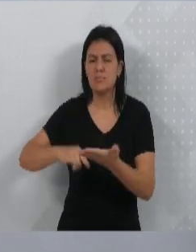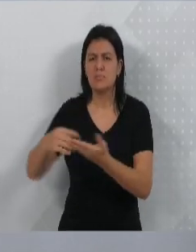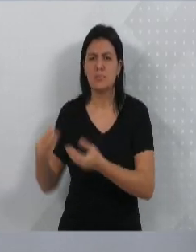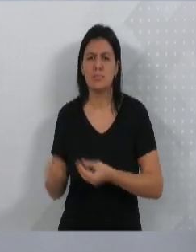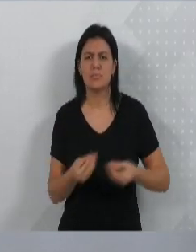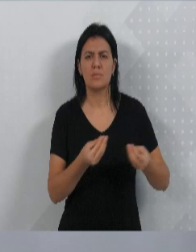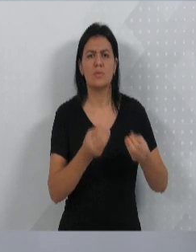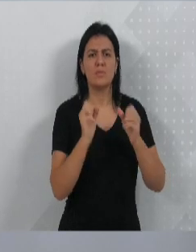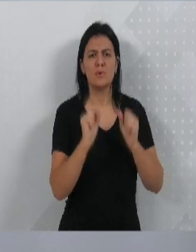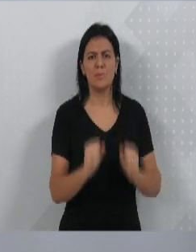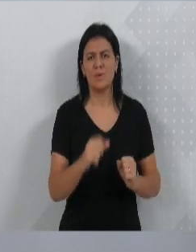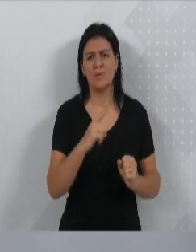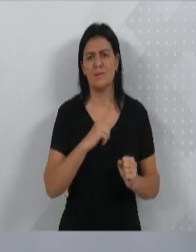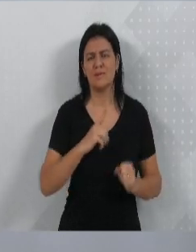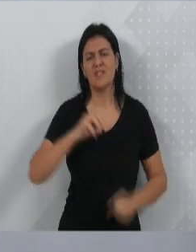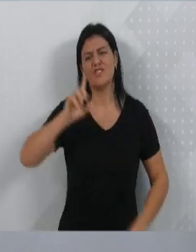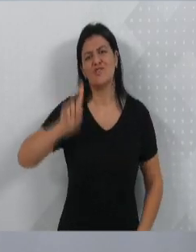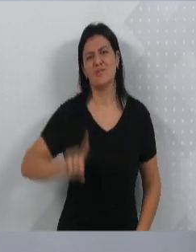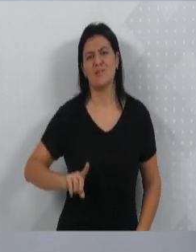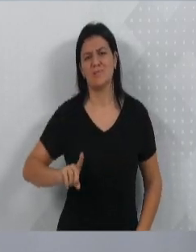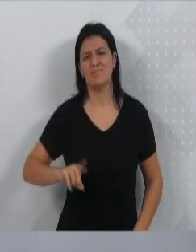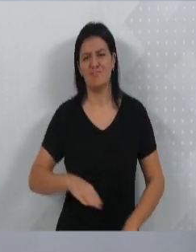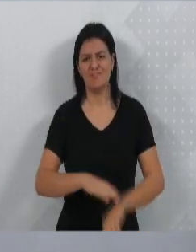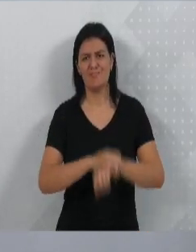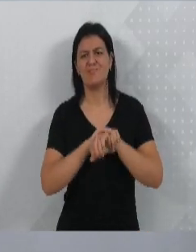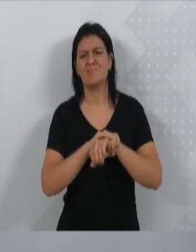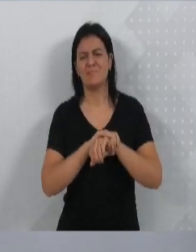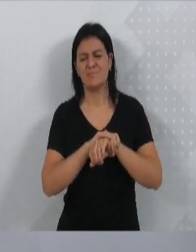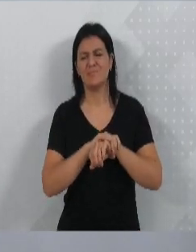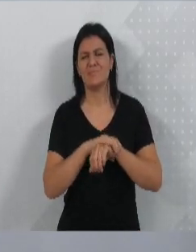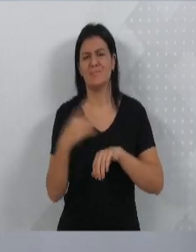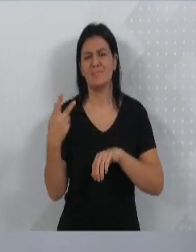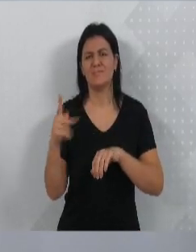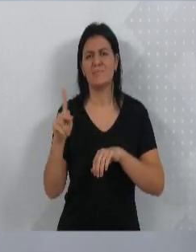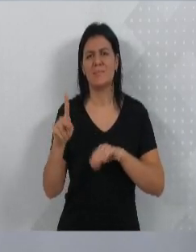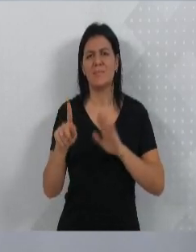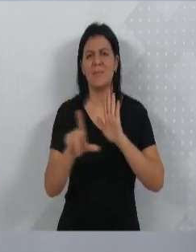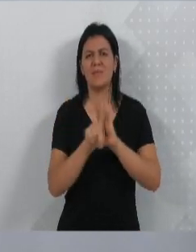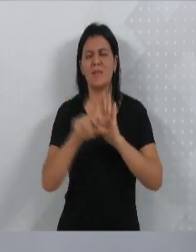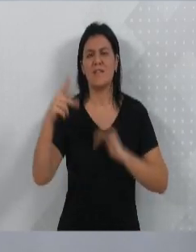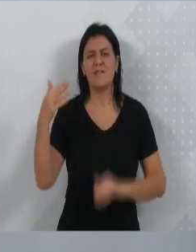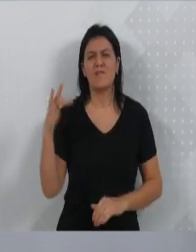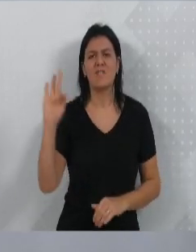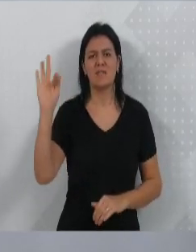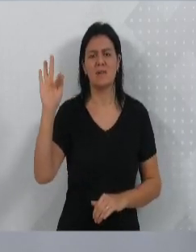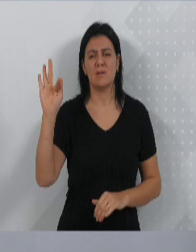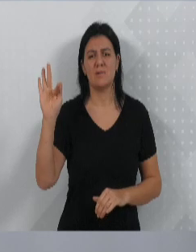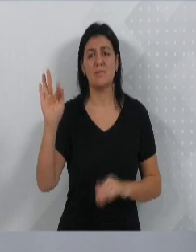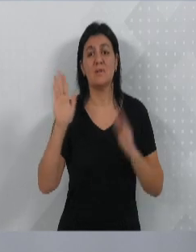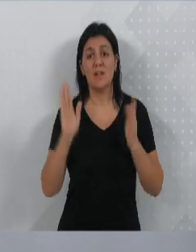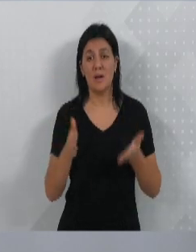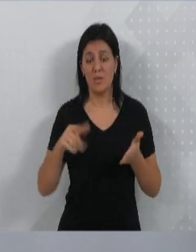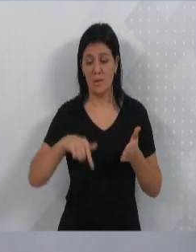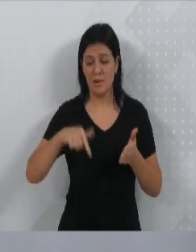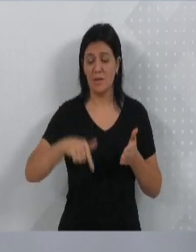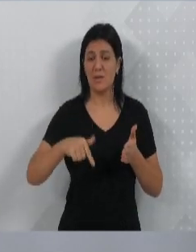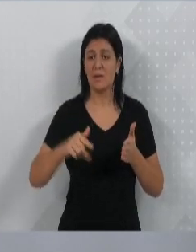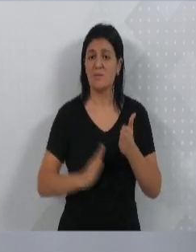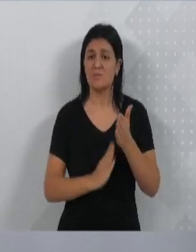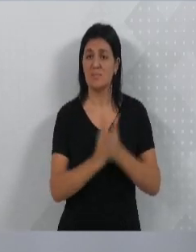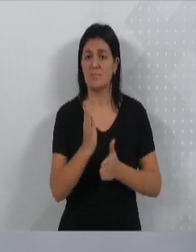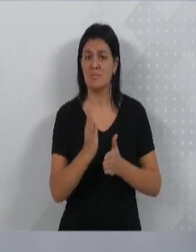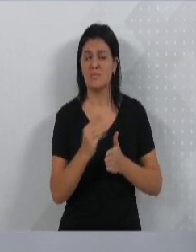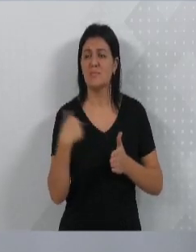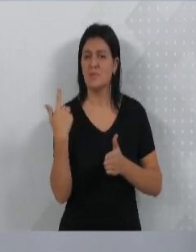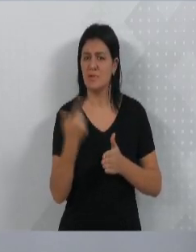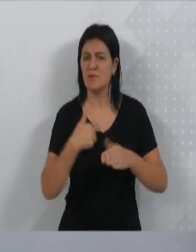para que possa ter, na verdade, esse direito assegurado, esse direito previsto em lei federal, mas agora, com essa regulamentação, fizemos o que outras cidades tinham